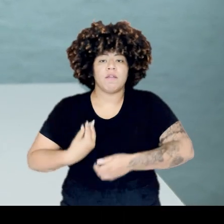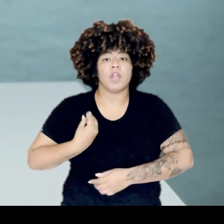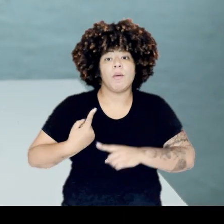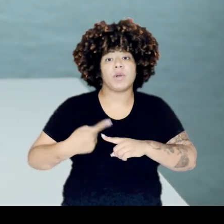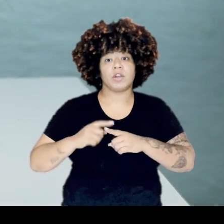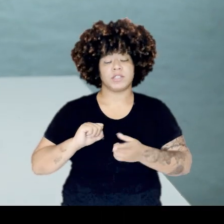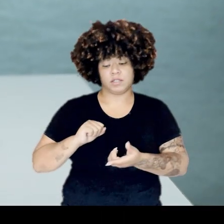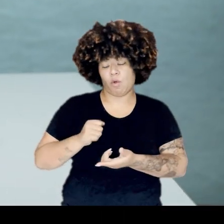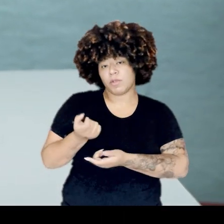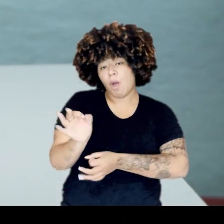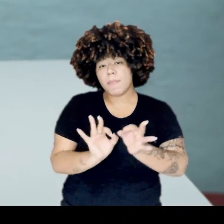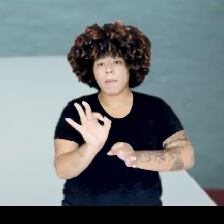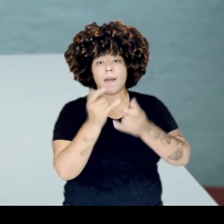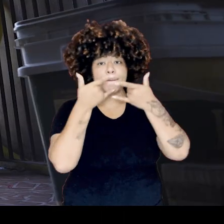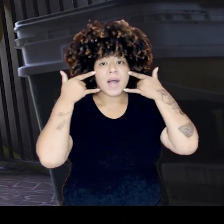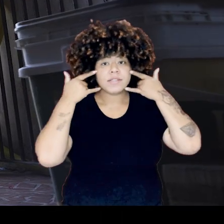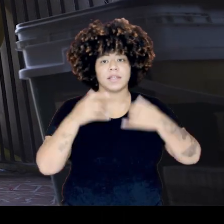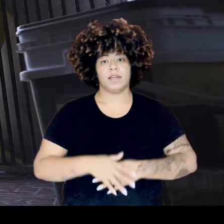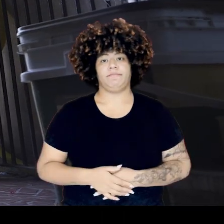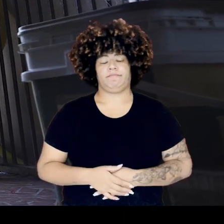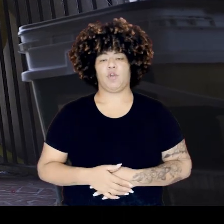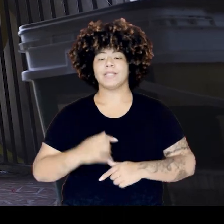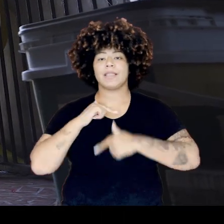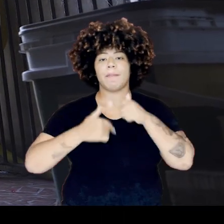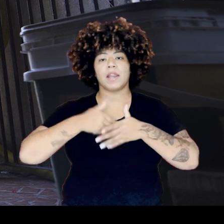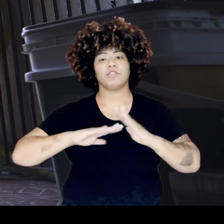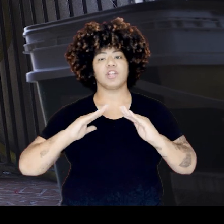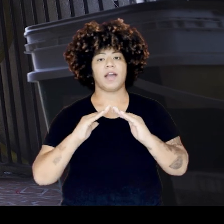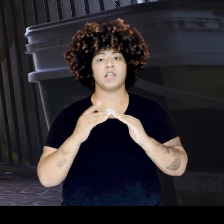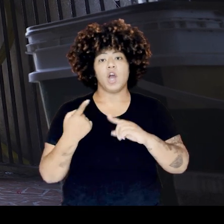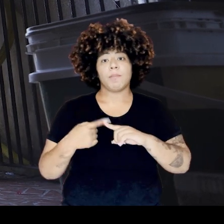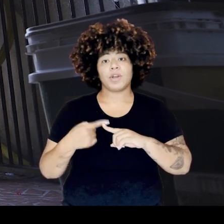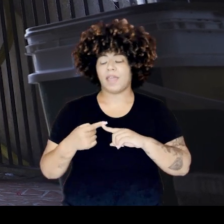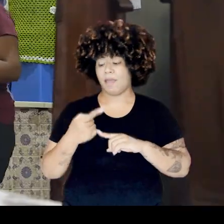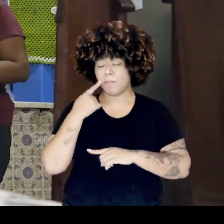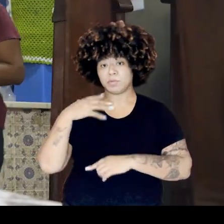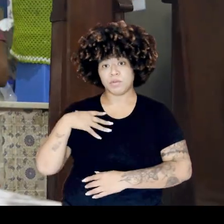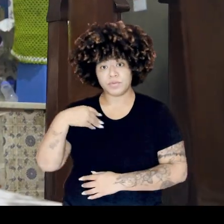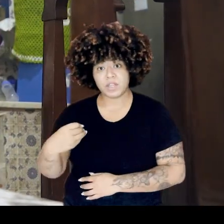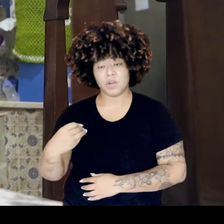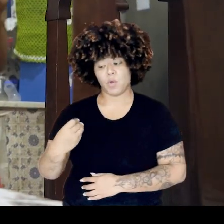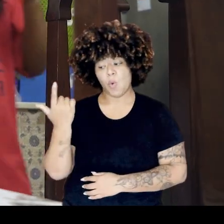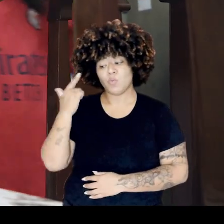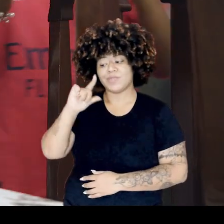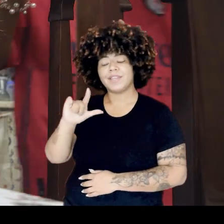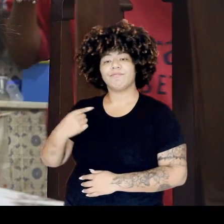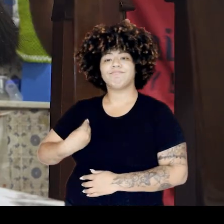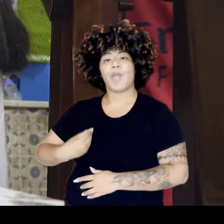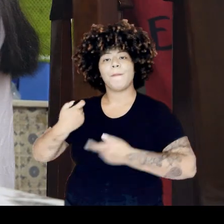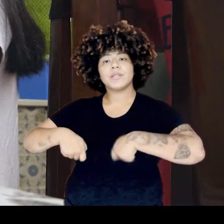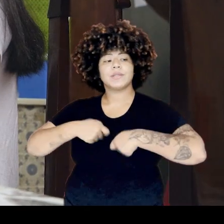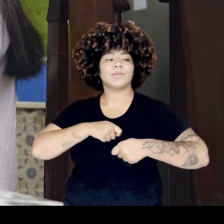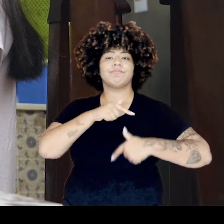Eu crio meus filhos sozinhos. Se eu trabalho aqui, eles comem. Se eu não trabalho, eles não comem. Não tomam yogur, nada dessas coisas. Meus filhos